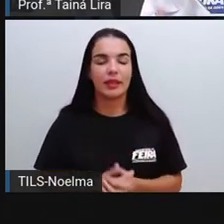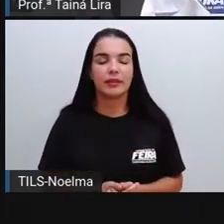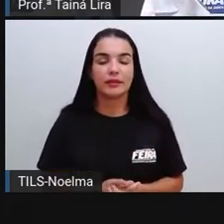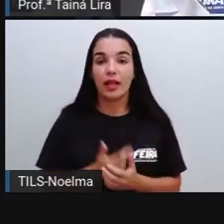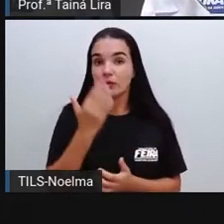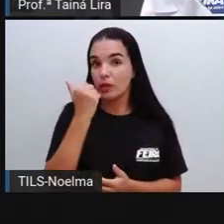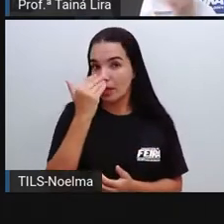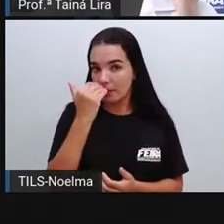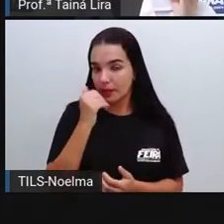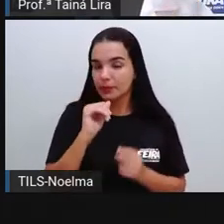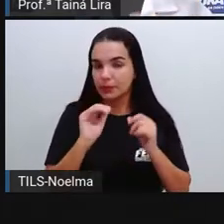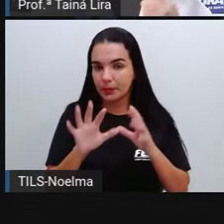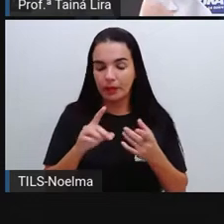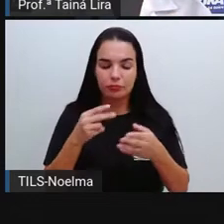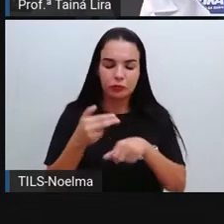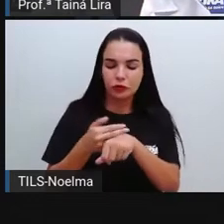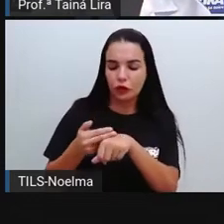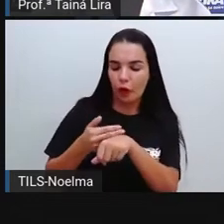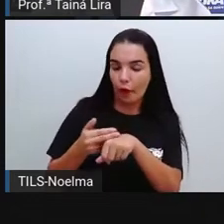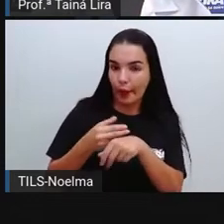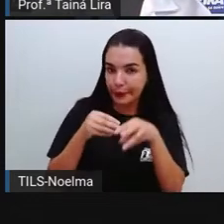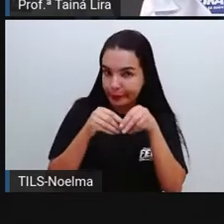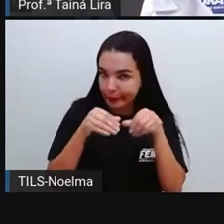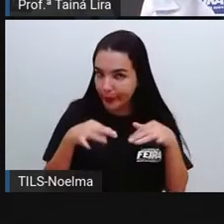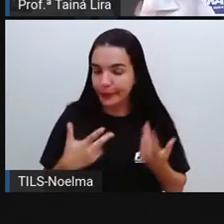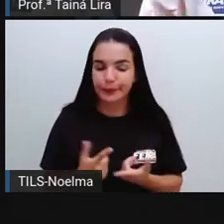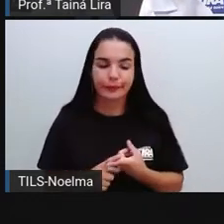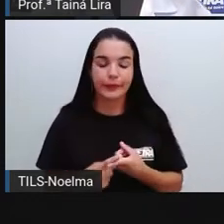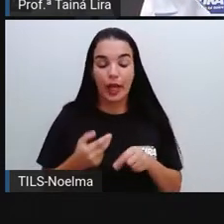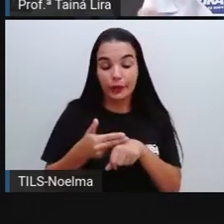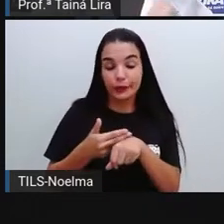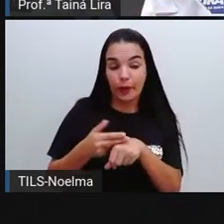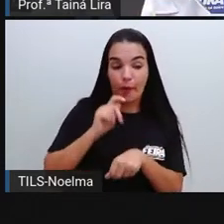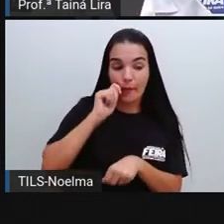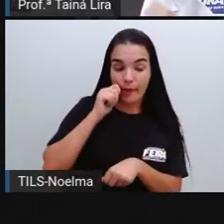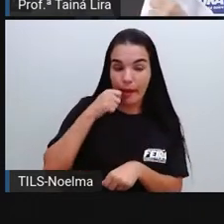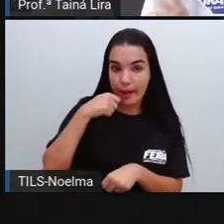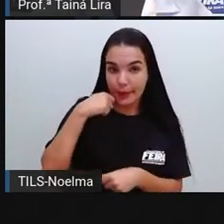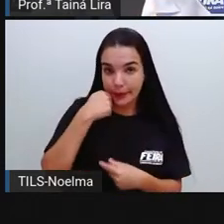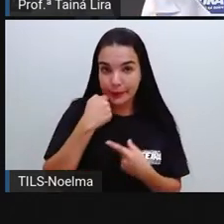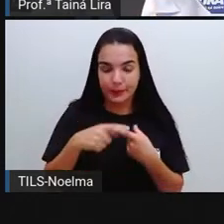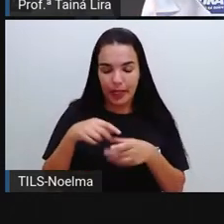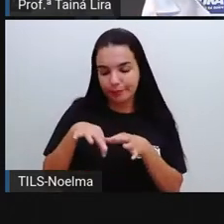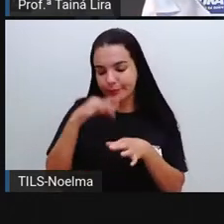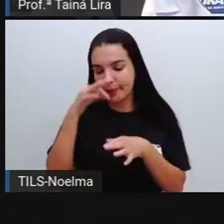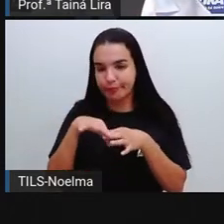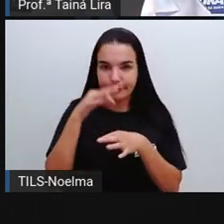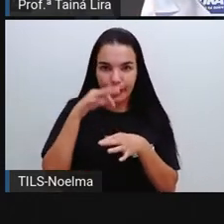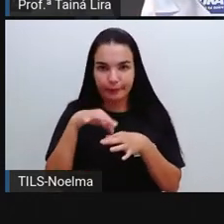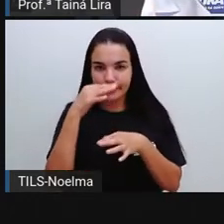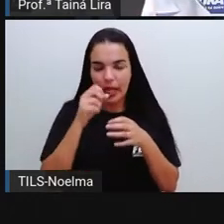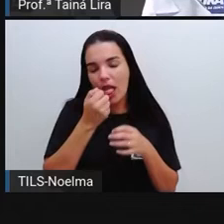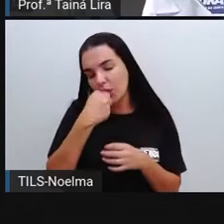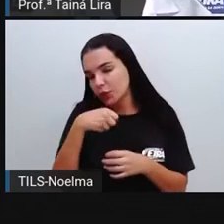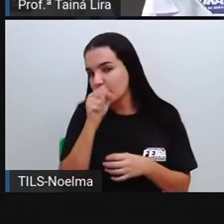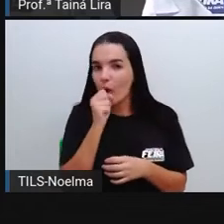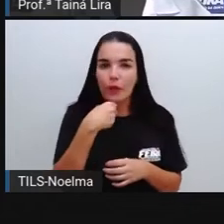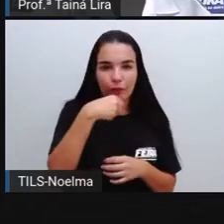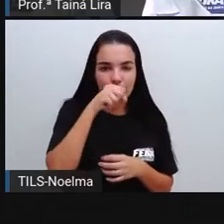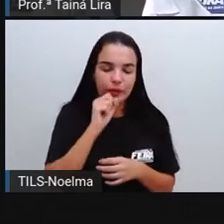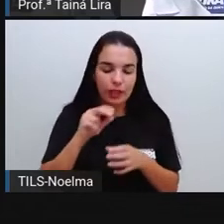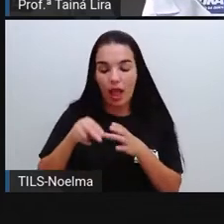alimentos, tá? Achocolatado, chocolate, salgadinho, sorvete,